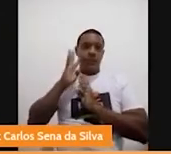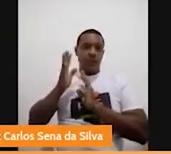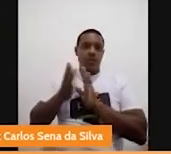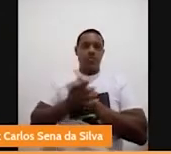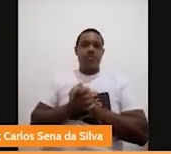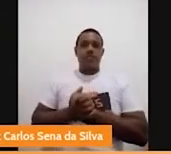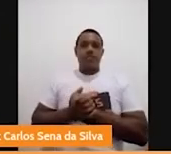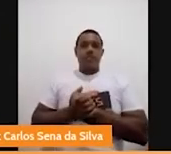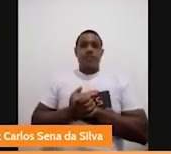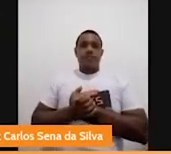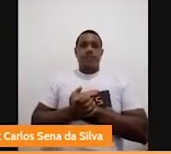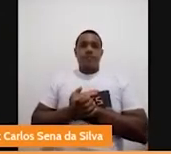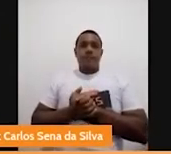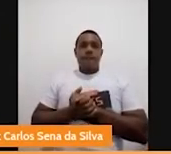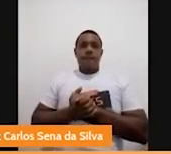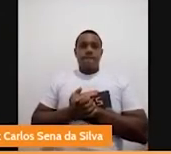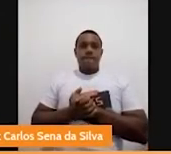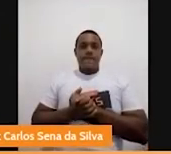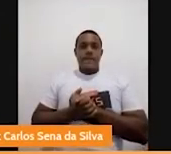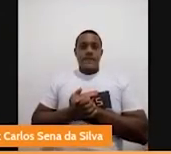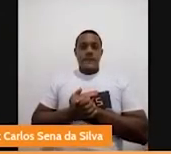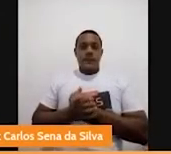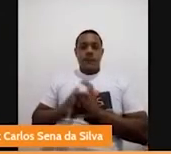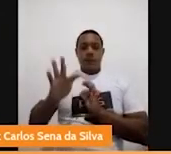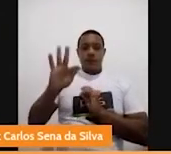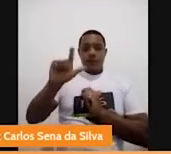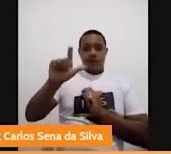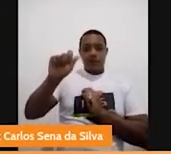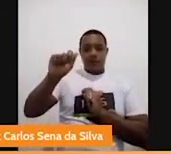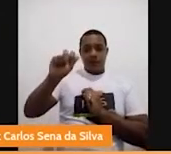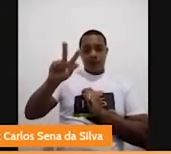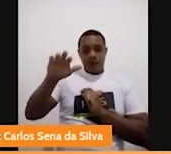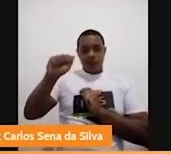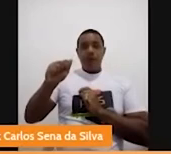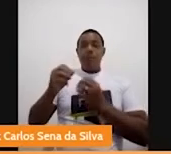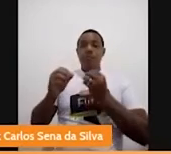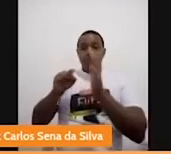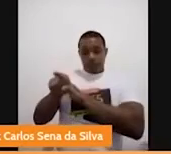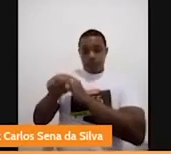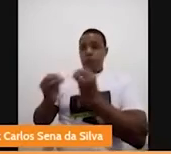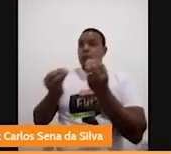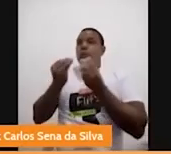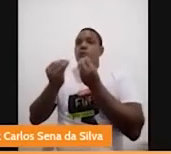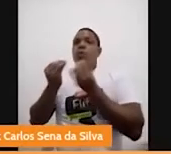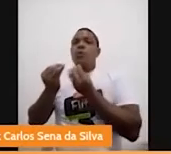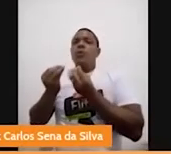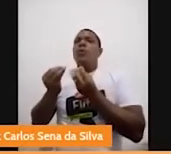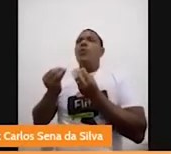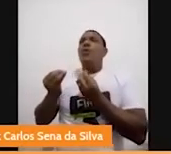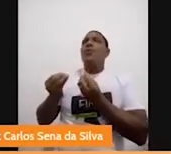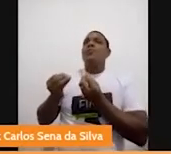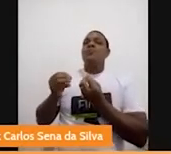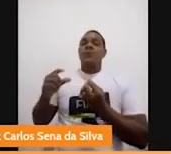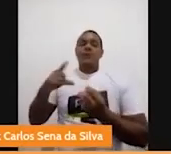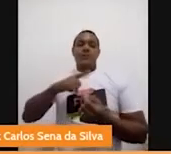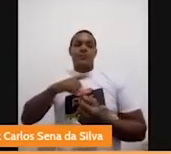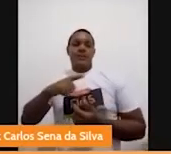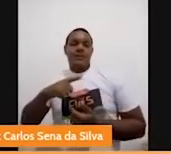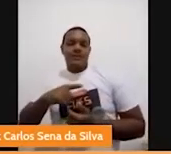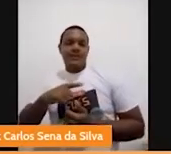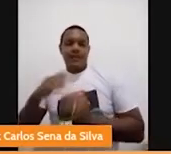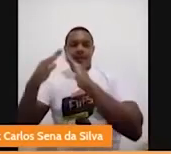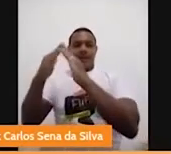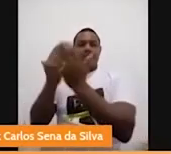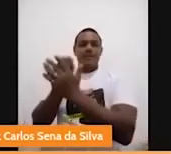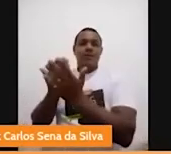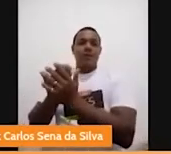Tem aqui Flávia Almeida de Araújo. Como fazer para termos, Ricardo, essa princesa em nossa escola? A